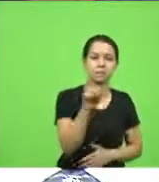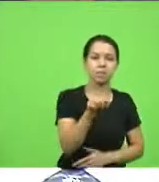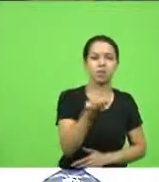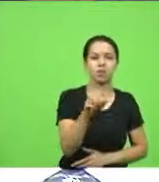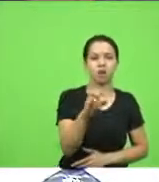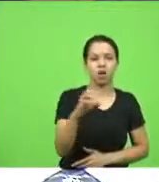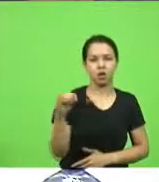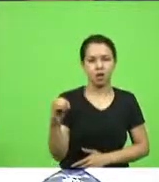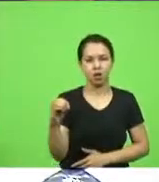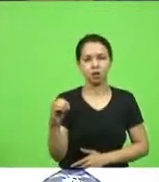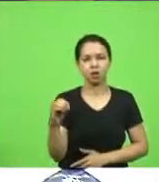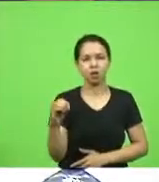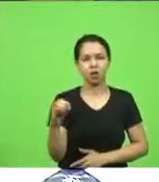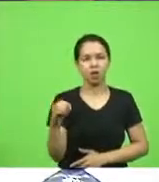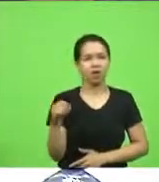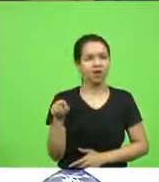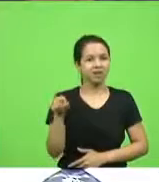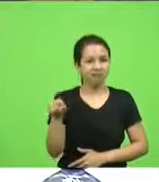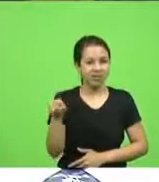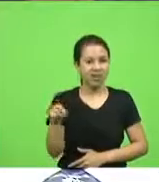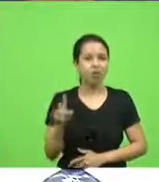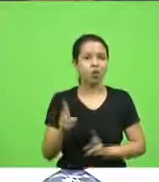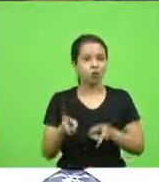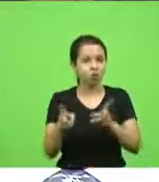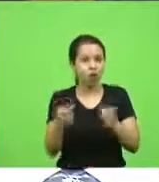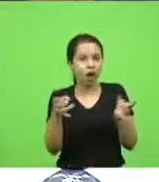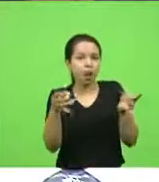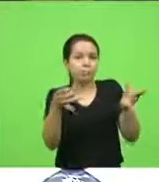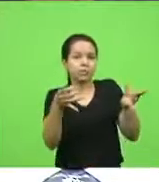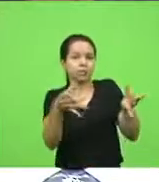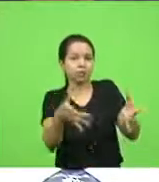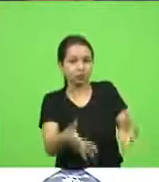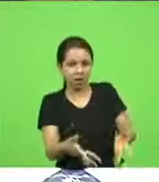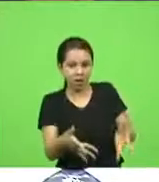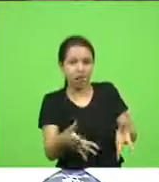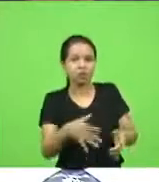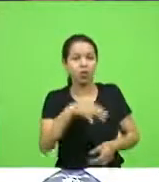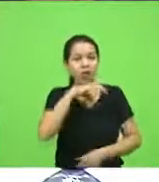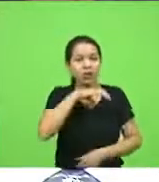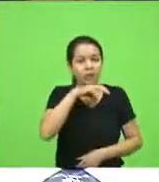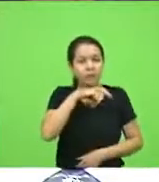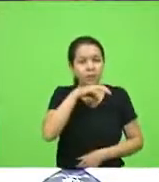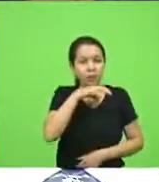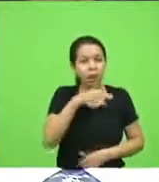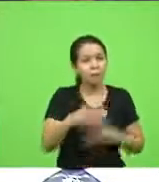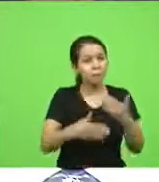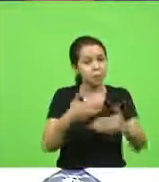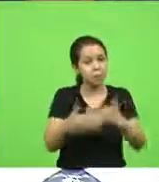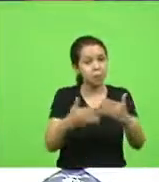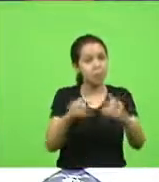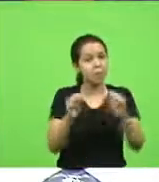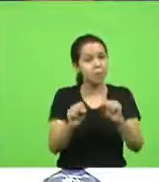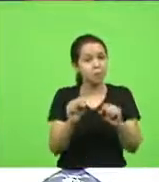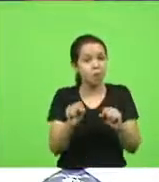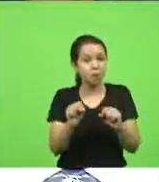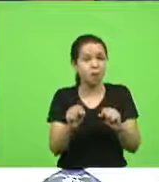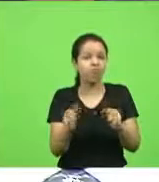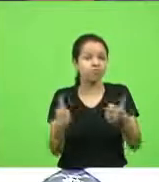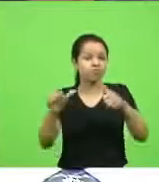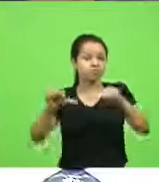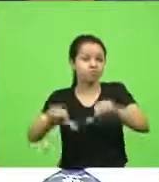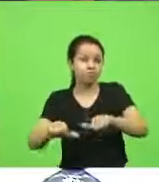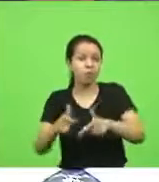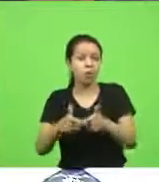fábrica do impostor. Se ele continuar abandonando os animais, que podem trazer consequências transversais,